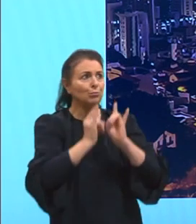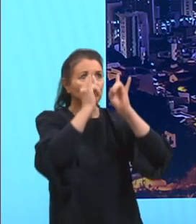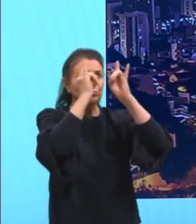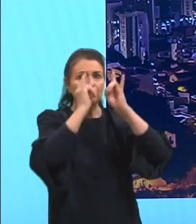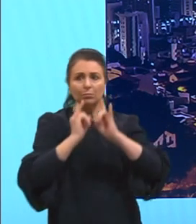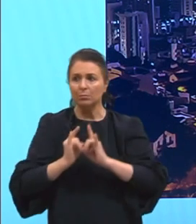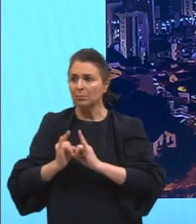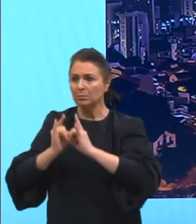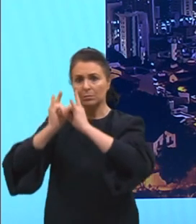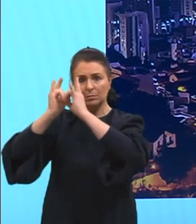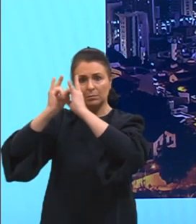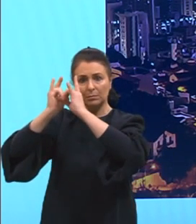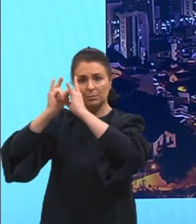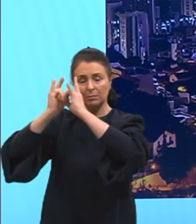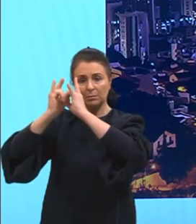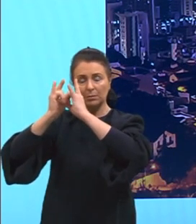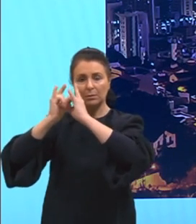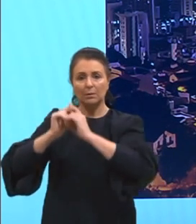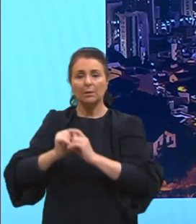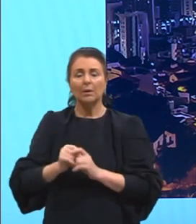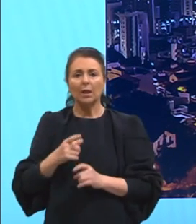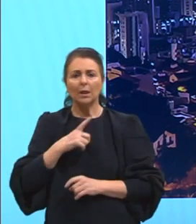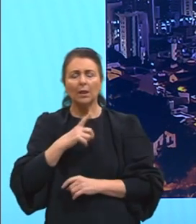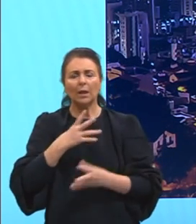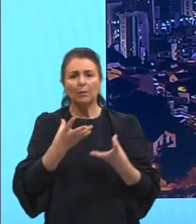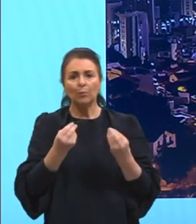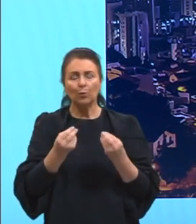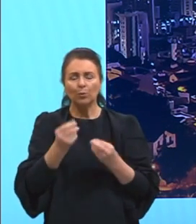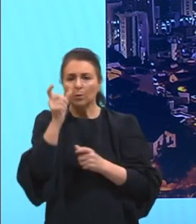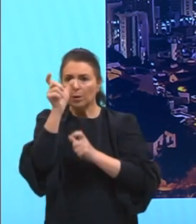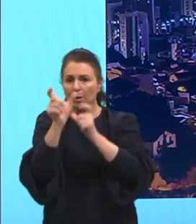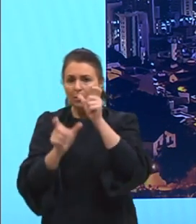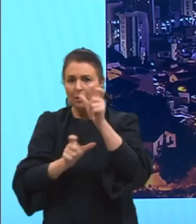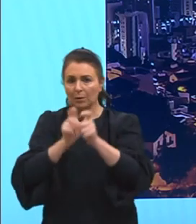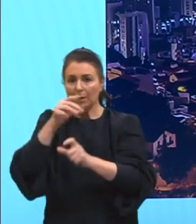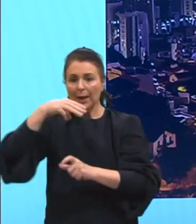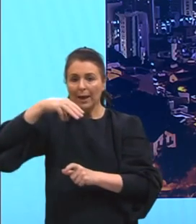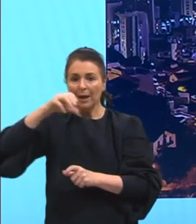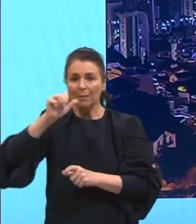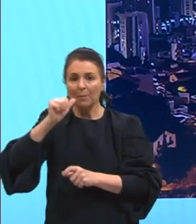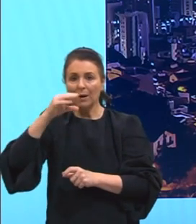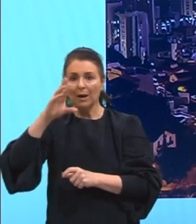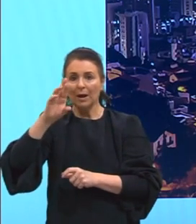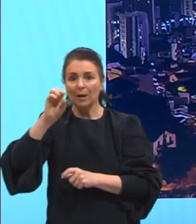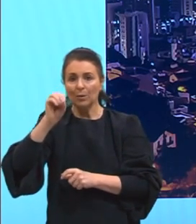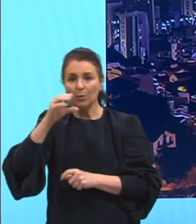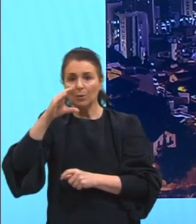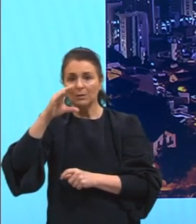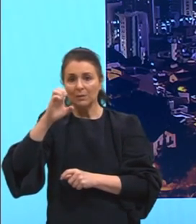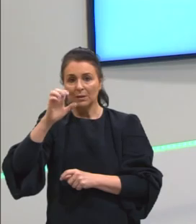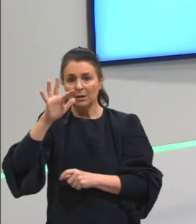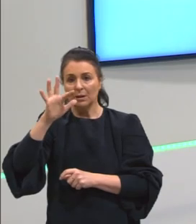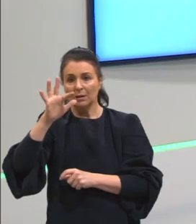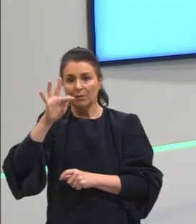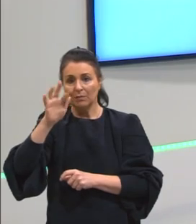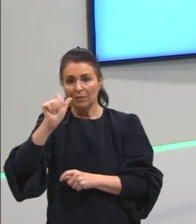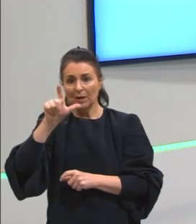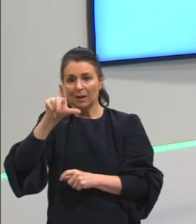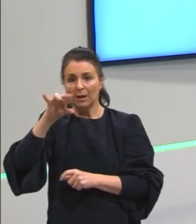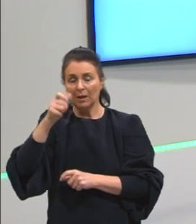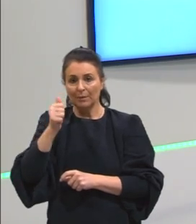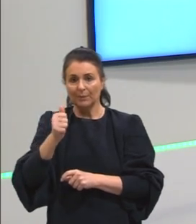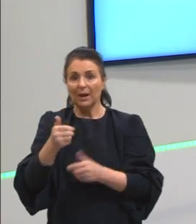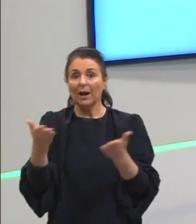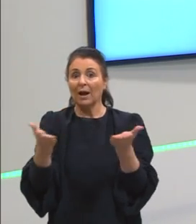prédios, então, muita gente, a gente chama isso de macrocefalia. Aqui em cima vai mostrar, justamente, o Rio de